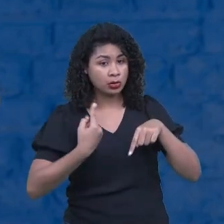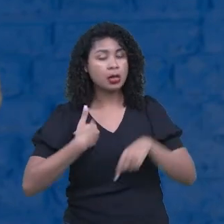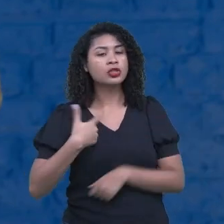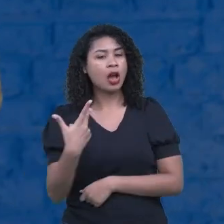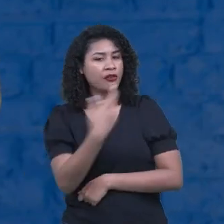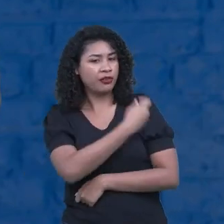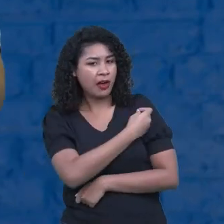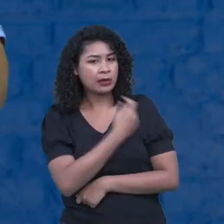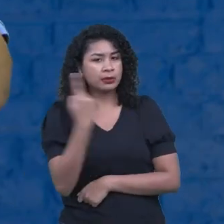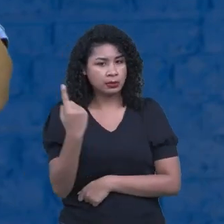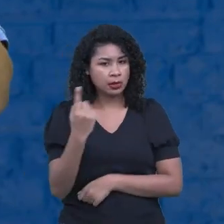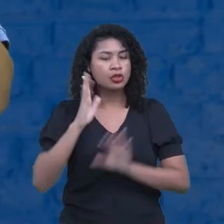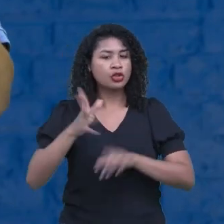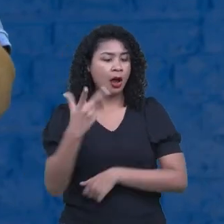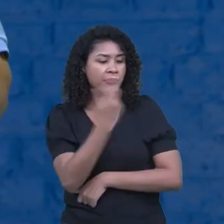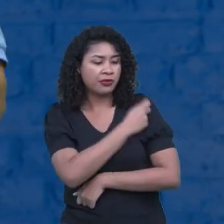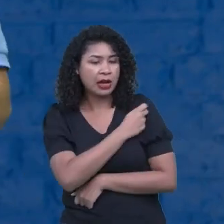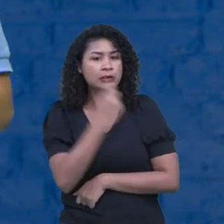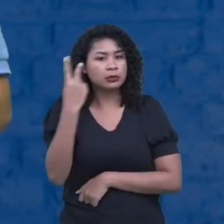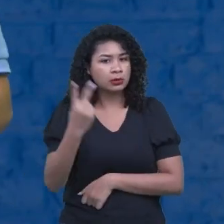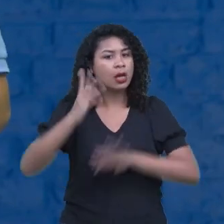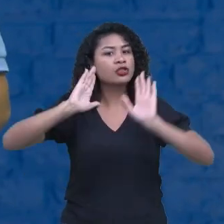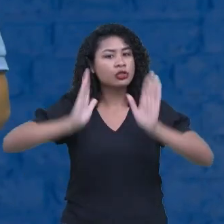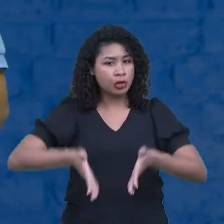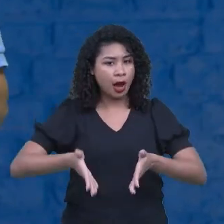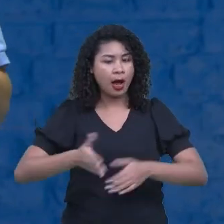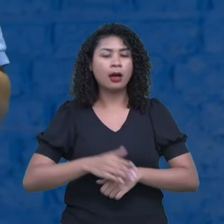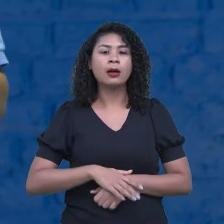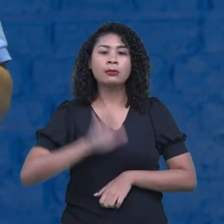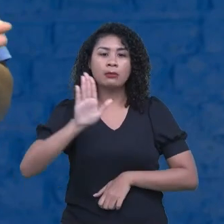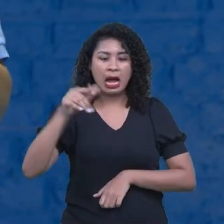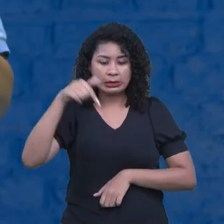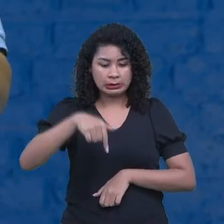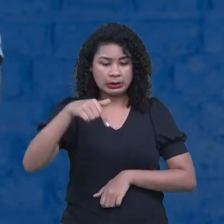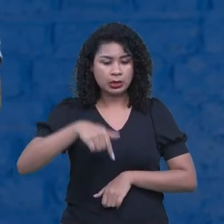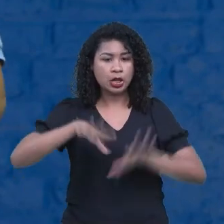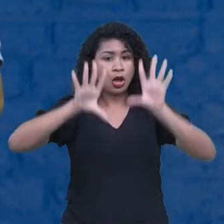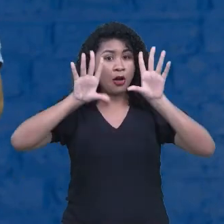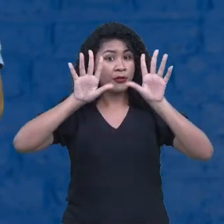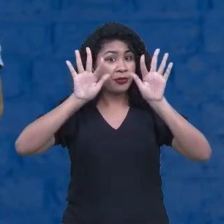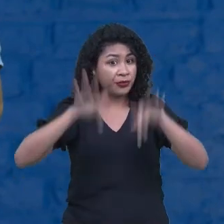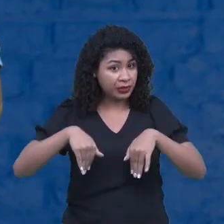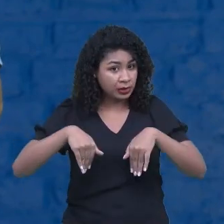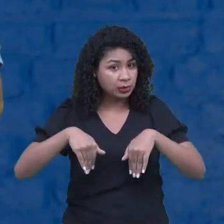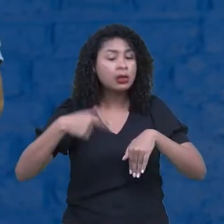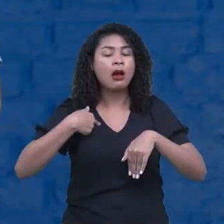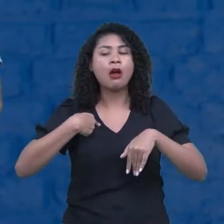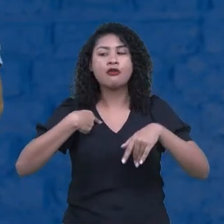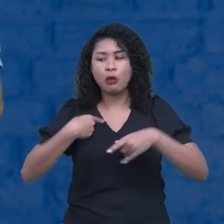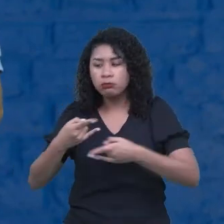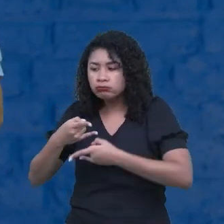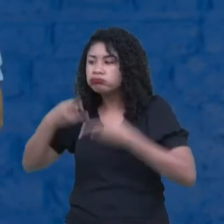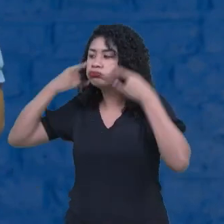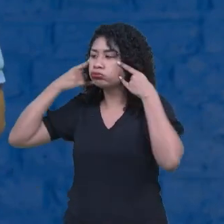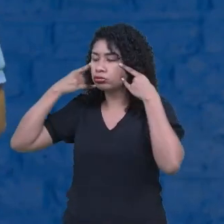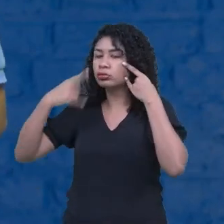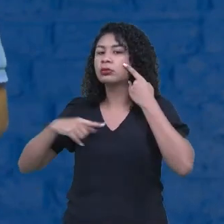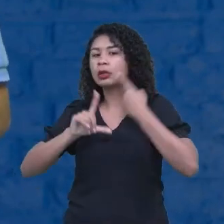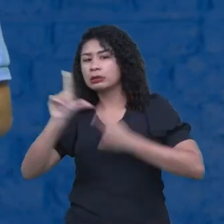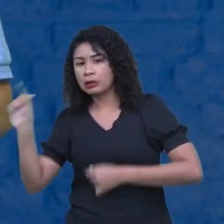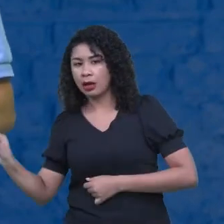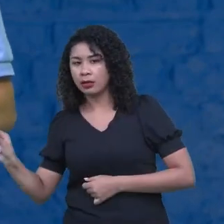terminando nossa conversa, a professora Lúcia coloca a máscara. Então, eu deixo para vocês um grande abraço. E obrigado pela